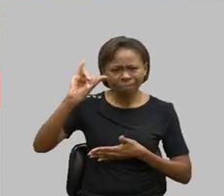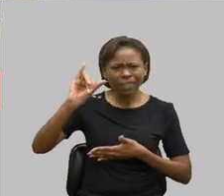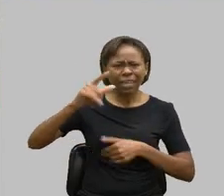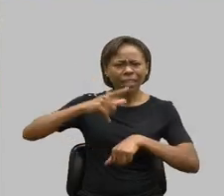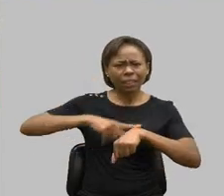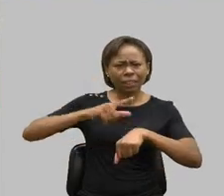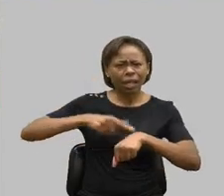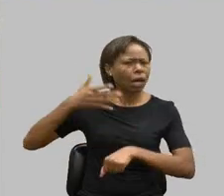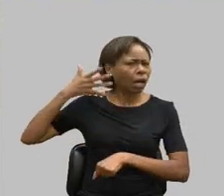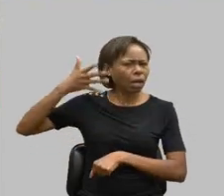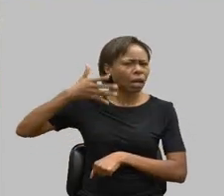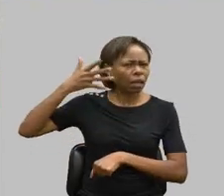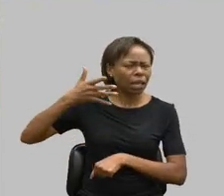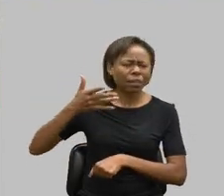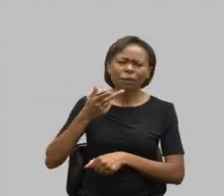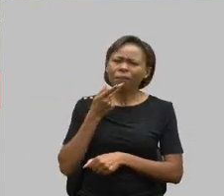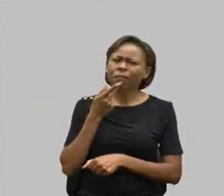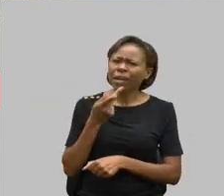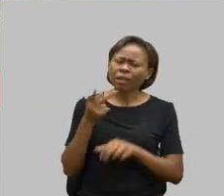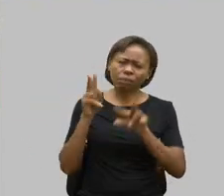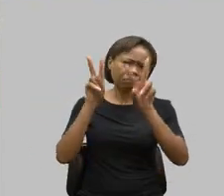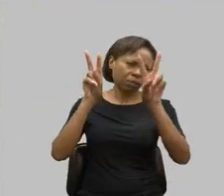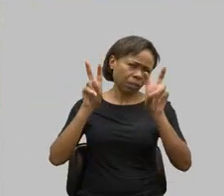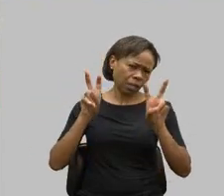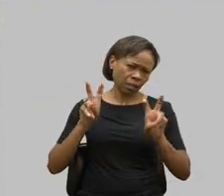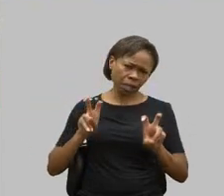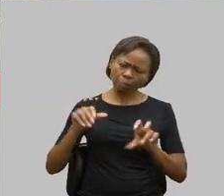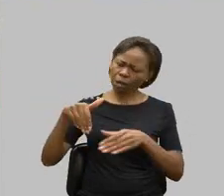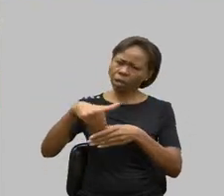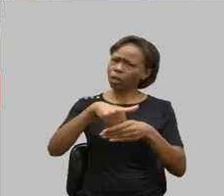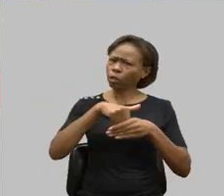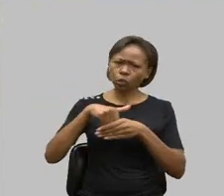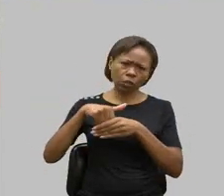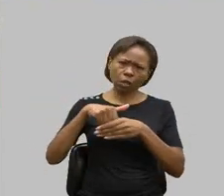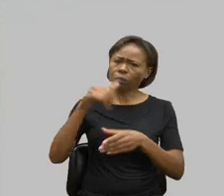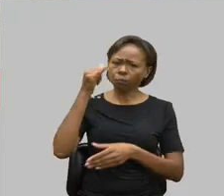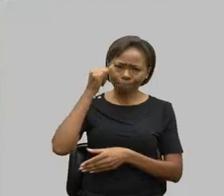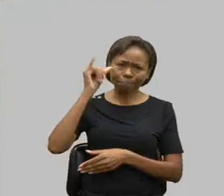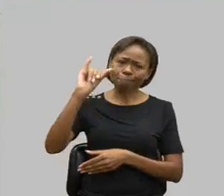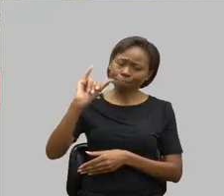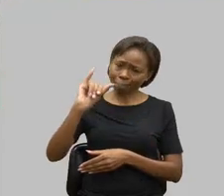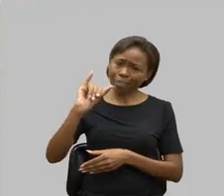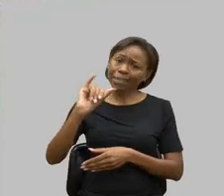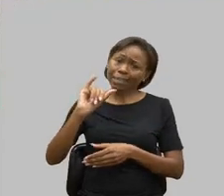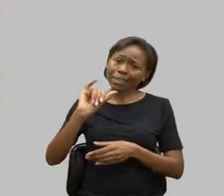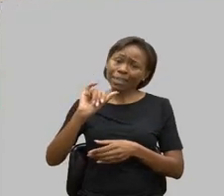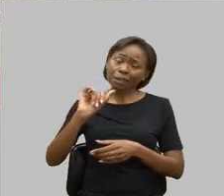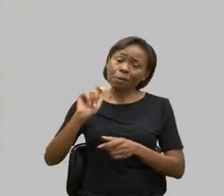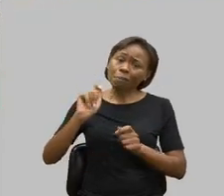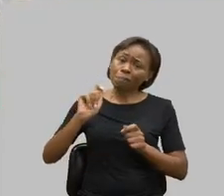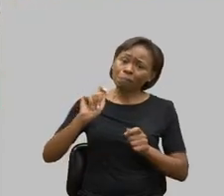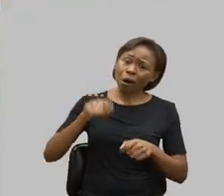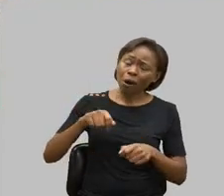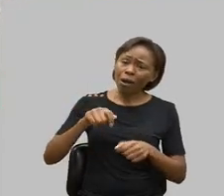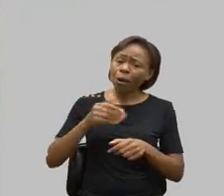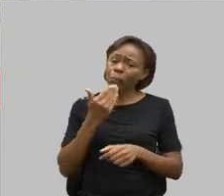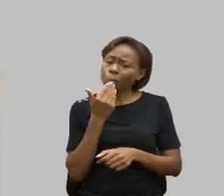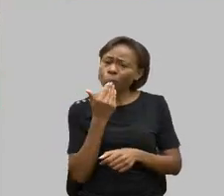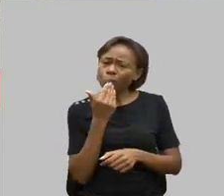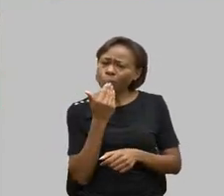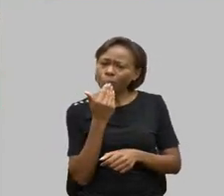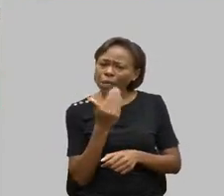a abordagem de temas eleitorais que caracterizem pedido de voto.